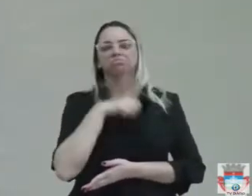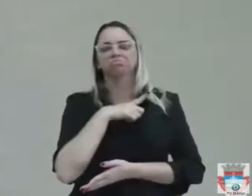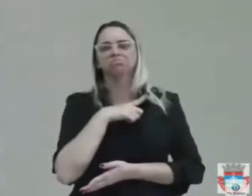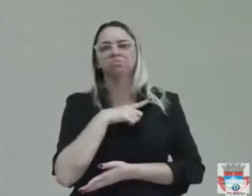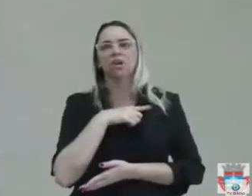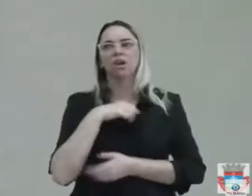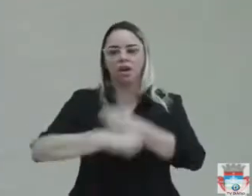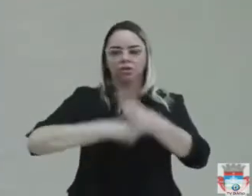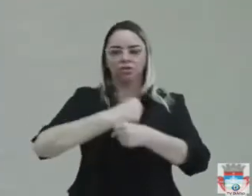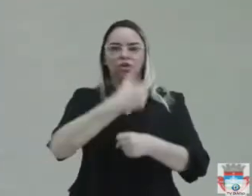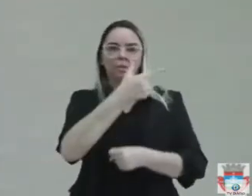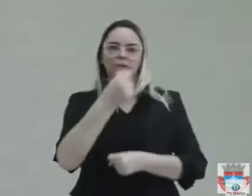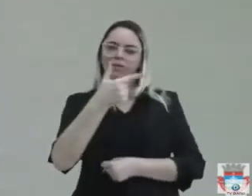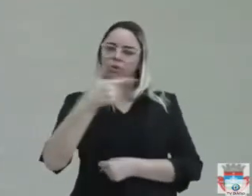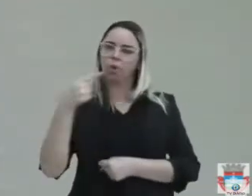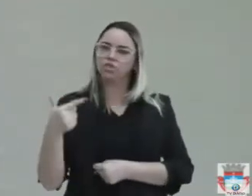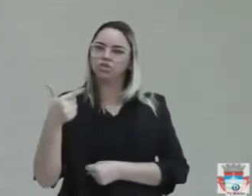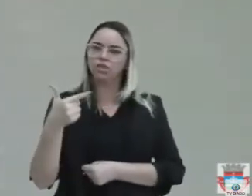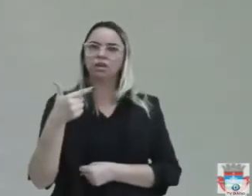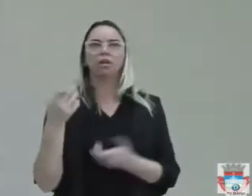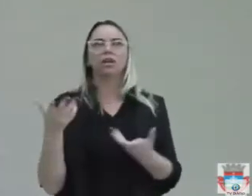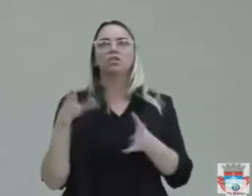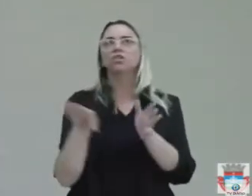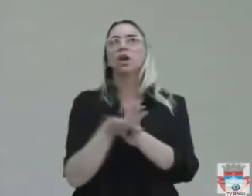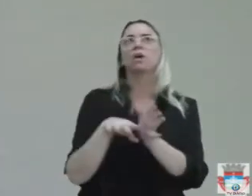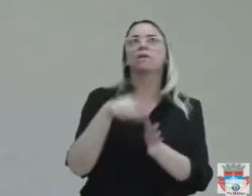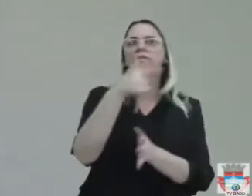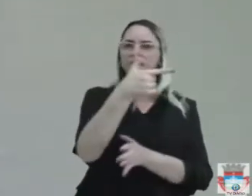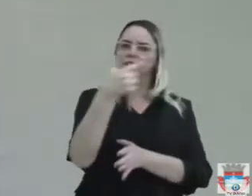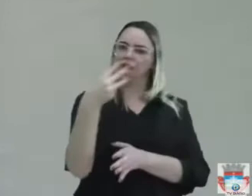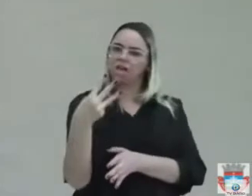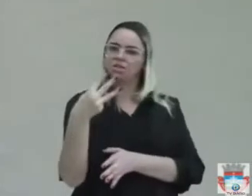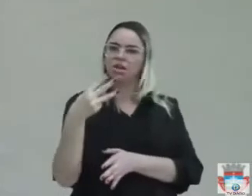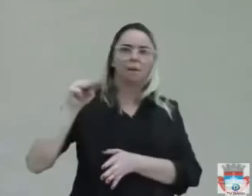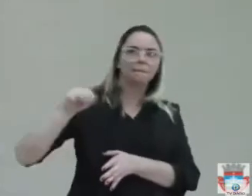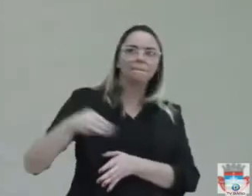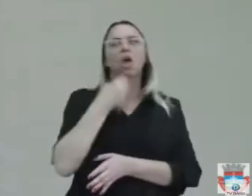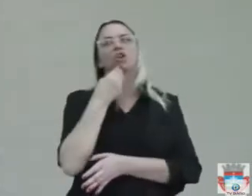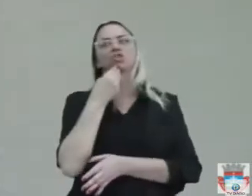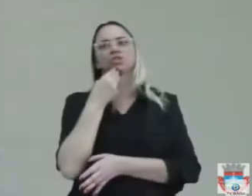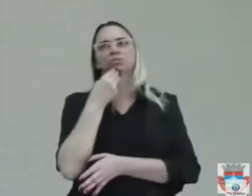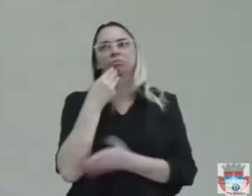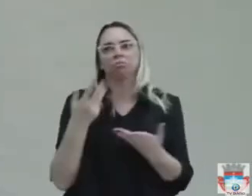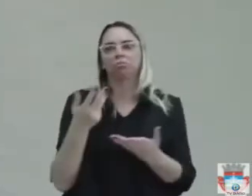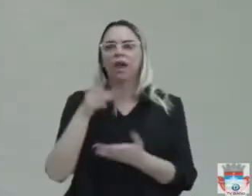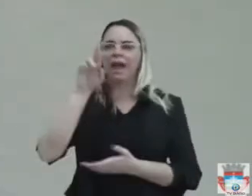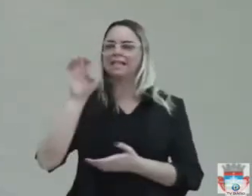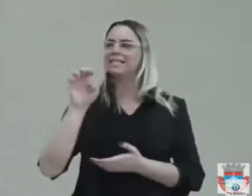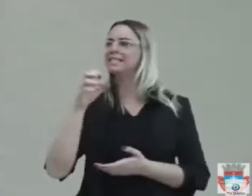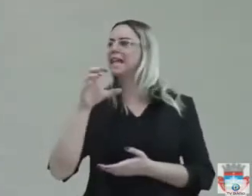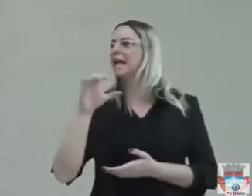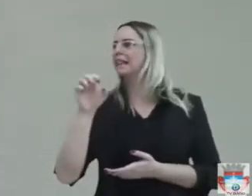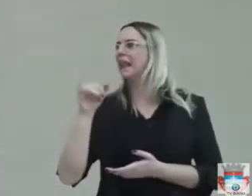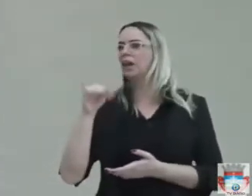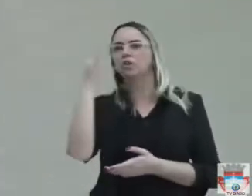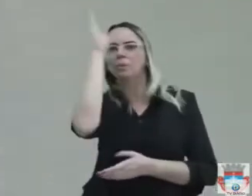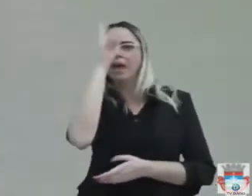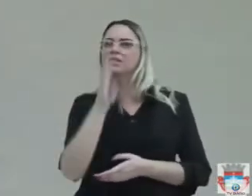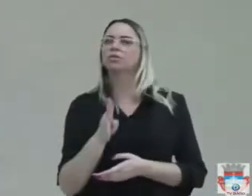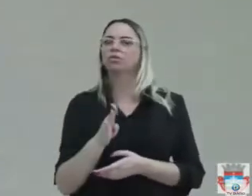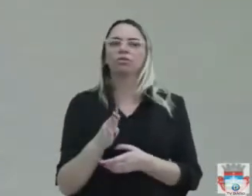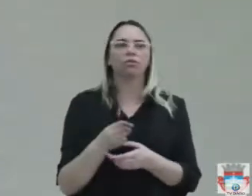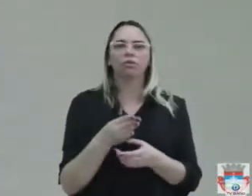2022, já chegou 23 milhões. O dinheiro da receita do país está sendo distribuído para os municípios.